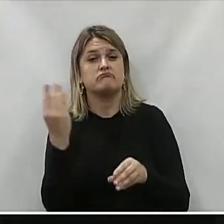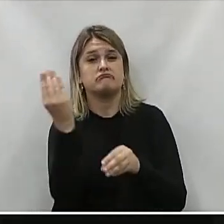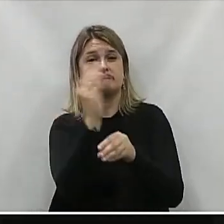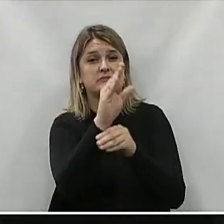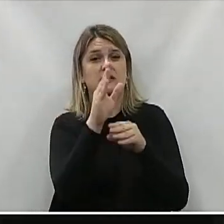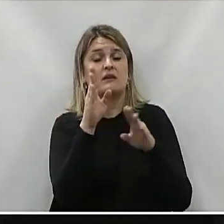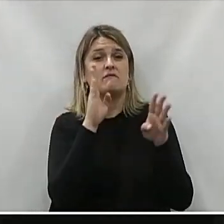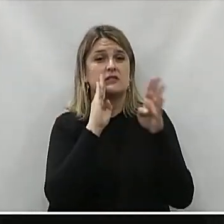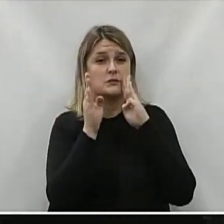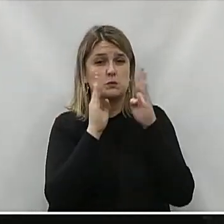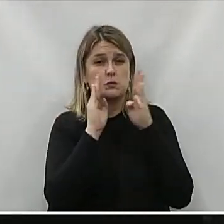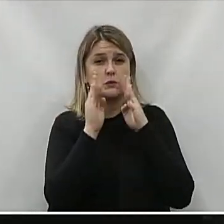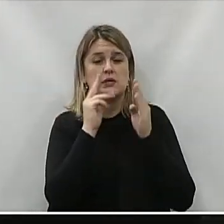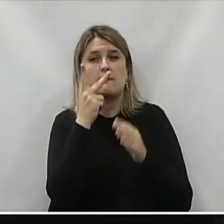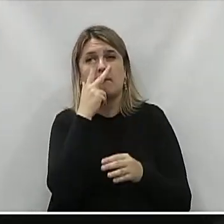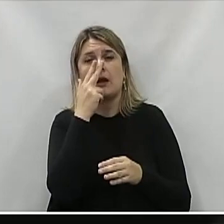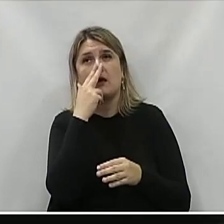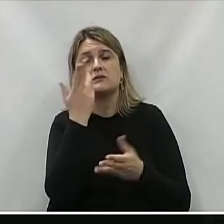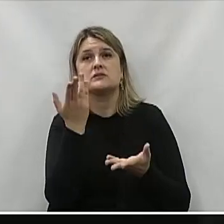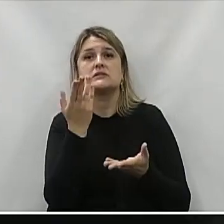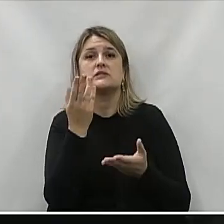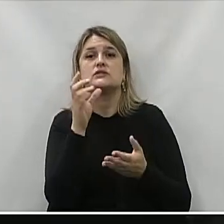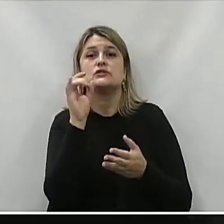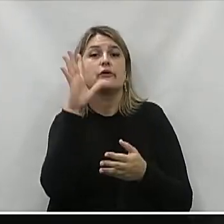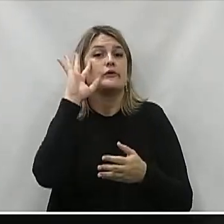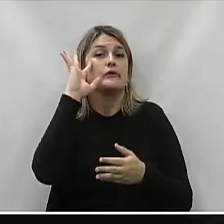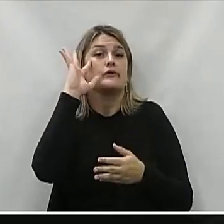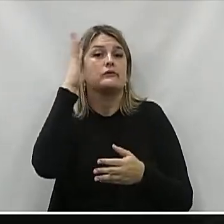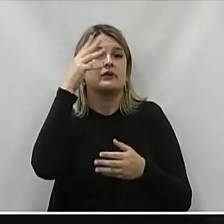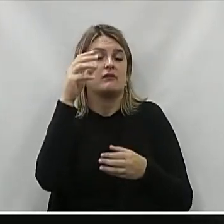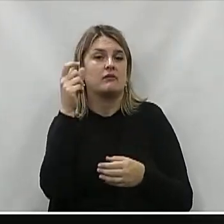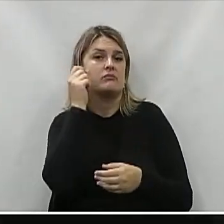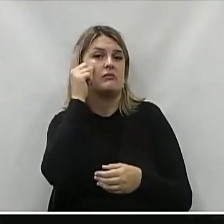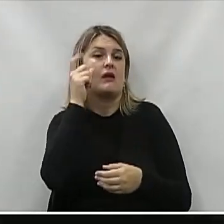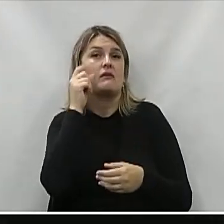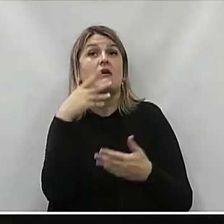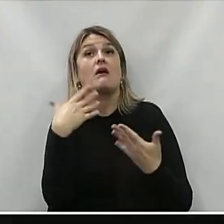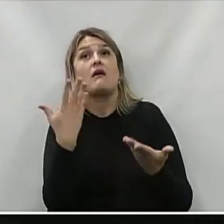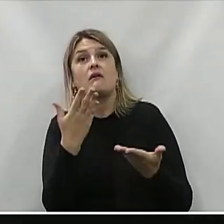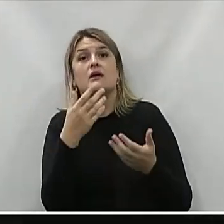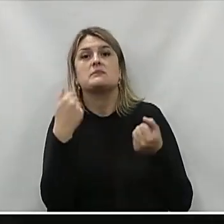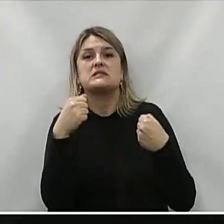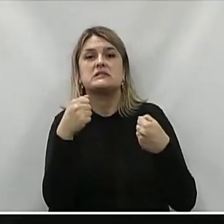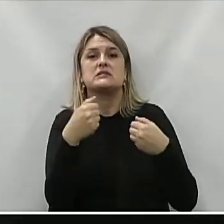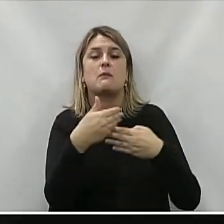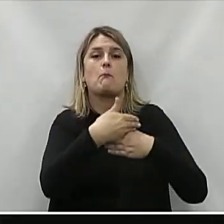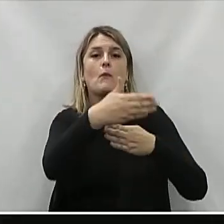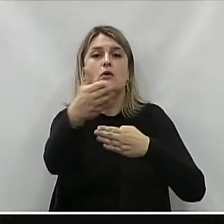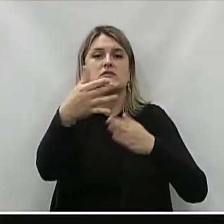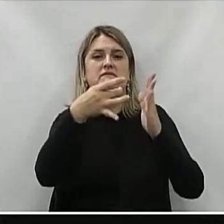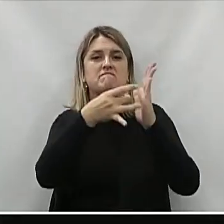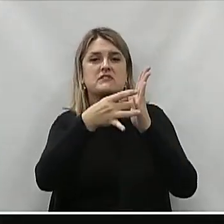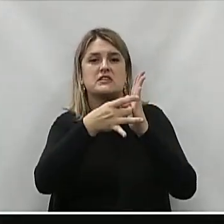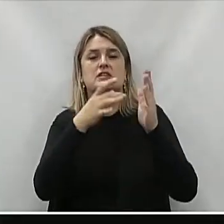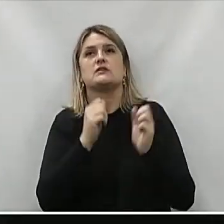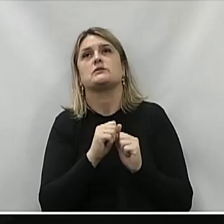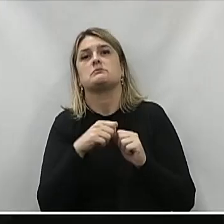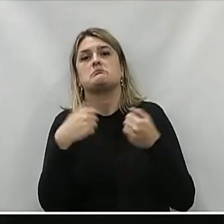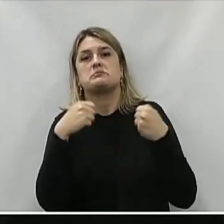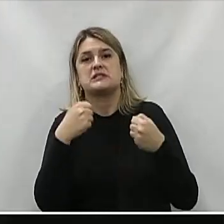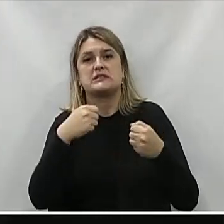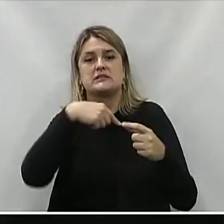Os caras que resolvem as coisas Na internet Colocam lá a porta de vidro Não sei o que